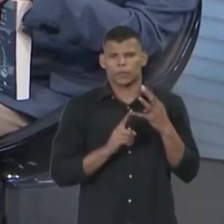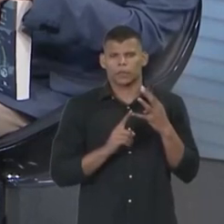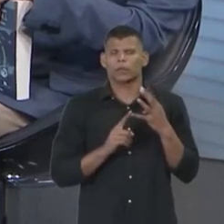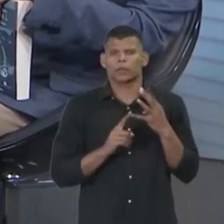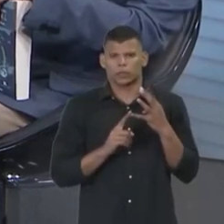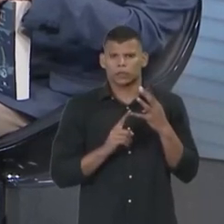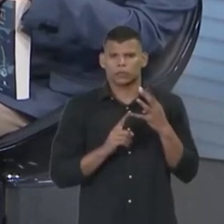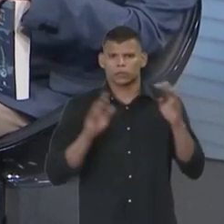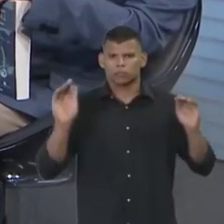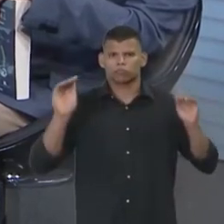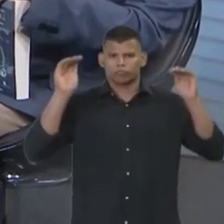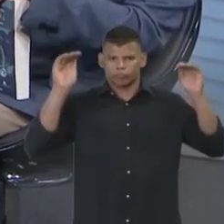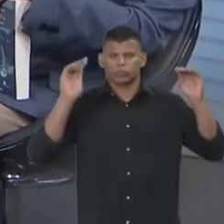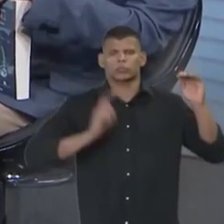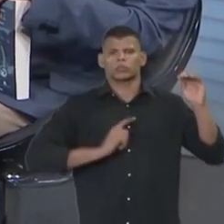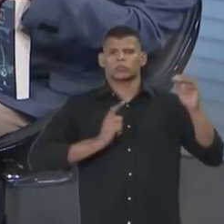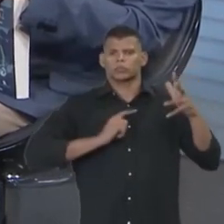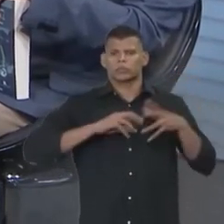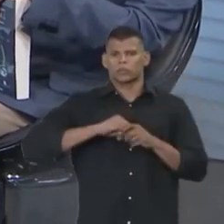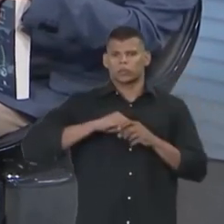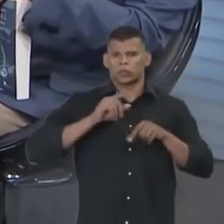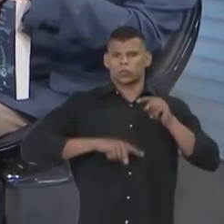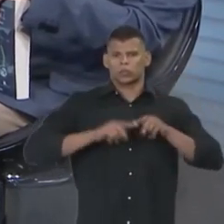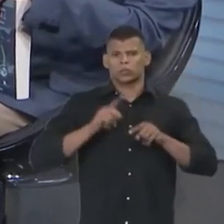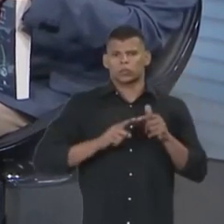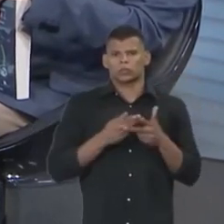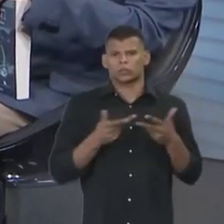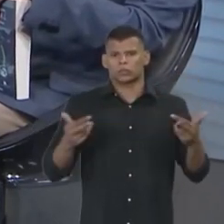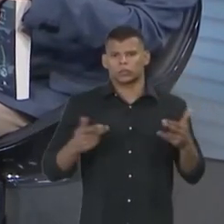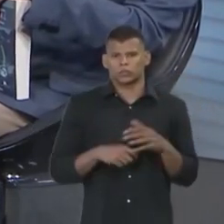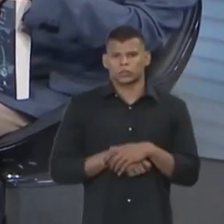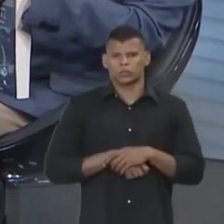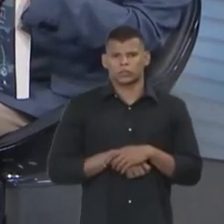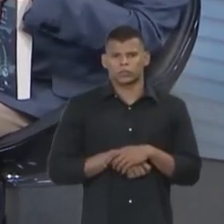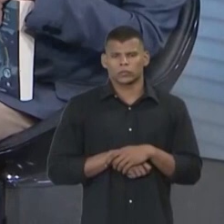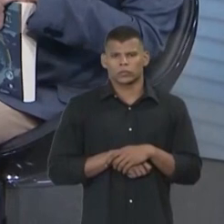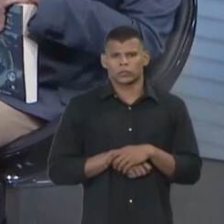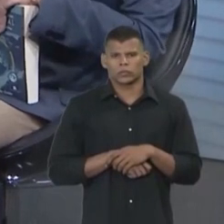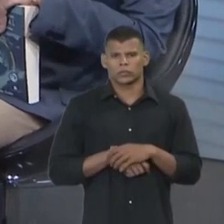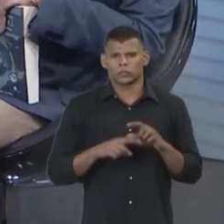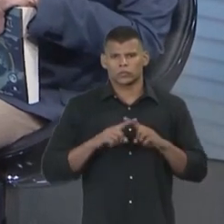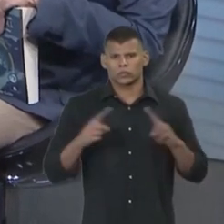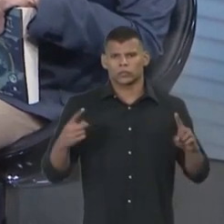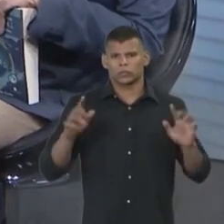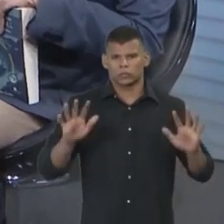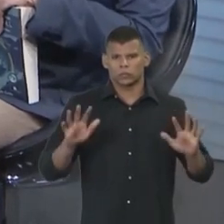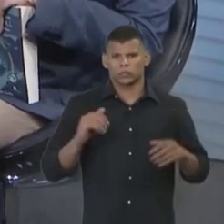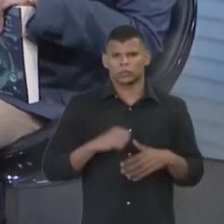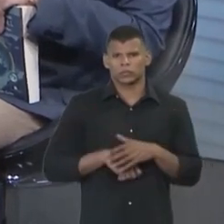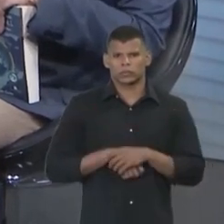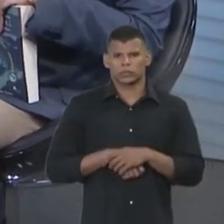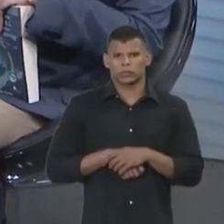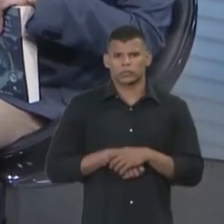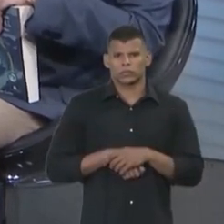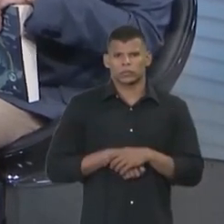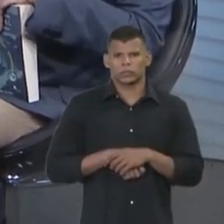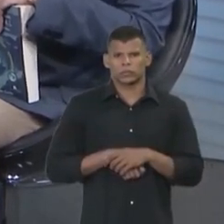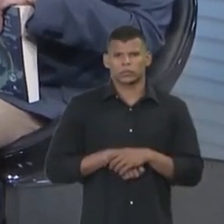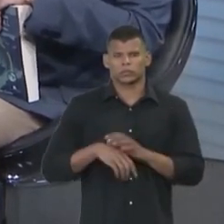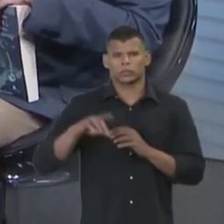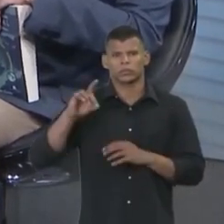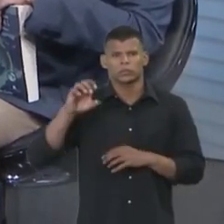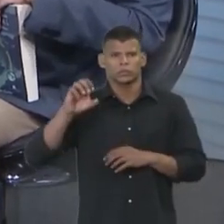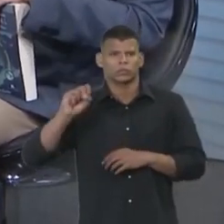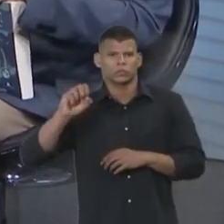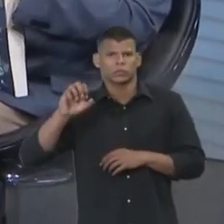parabólica que ela capta 200, 300 canais, mas ela não tem uma descarga com uma fossa bem